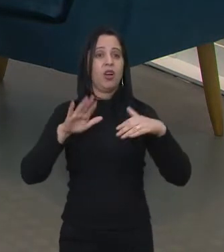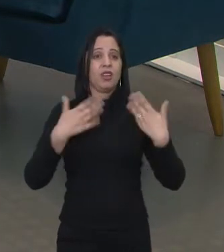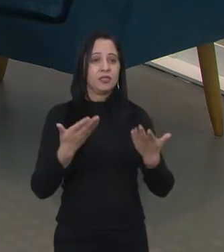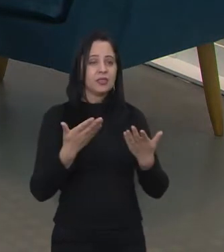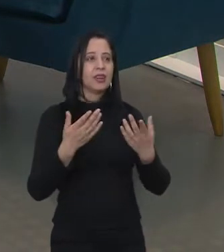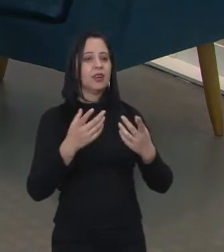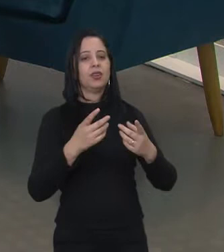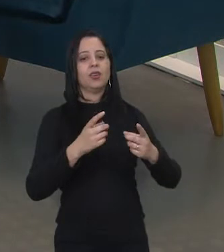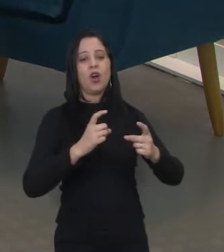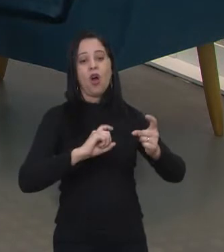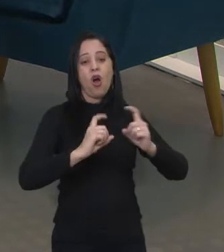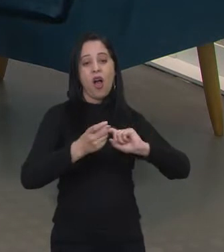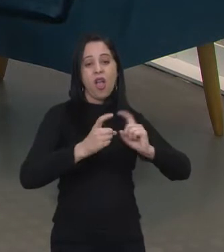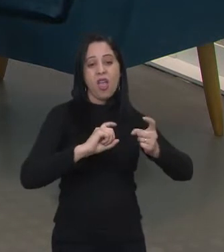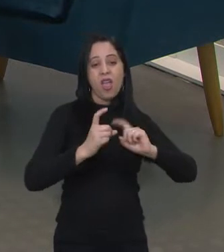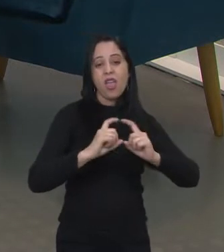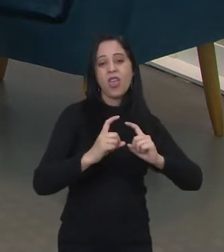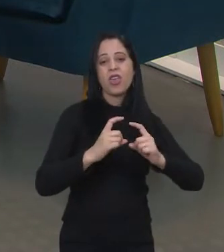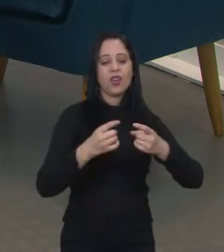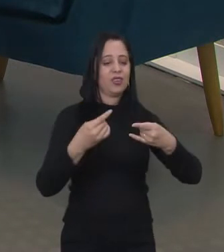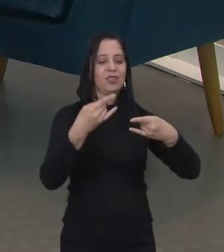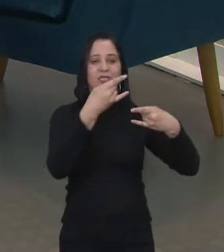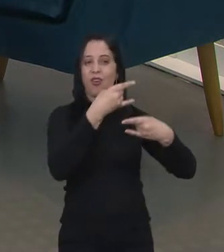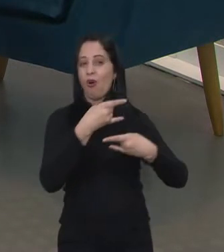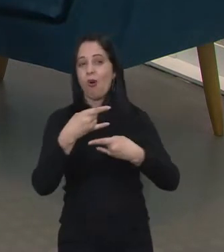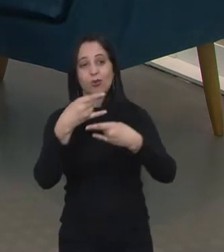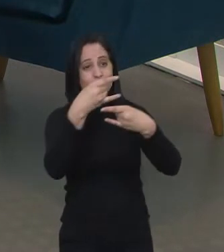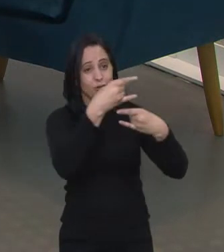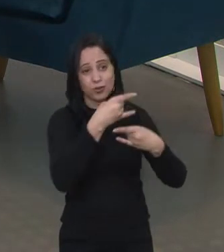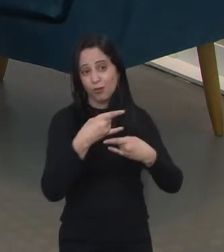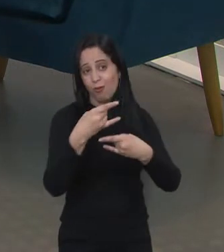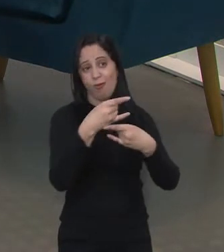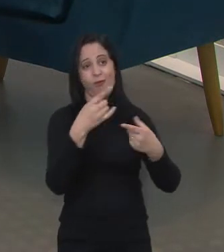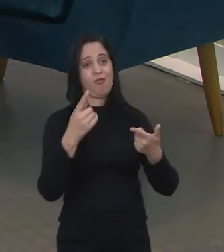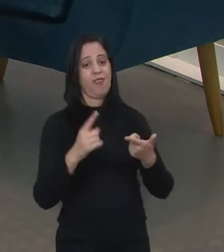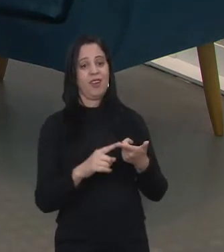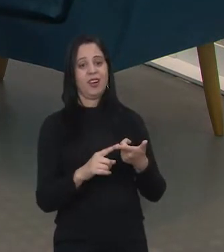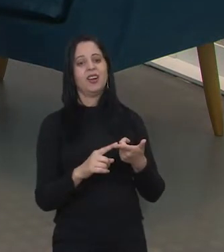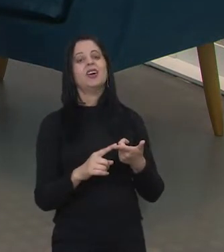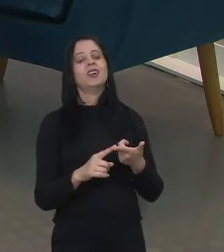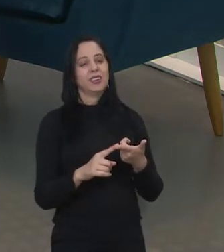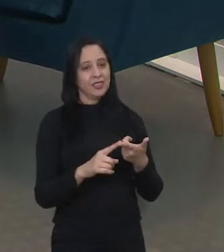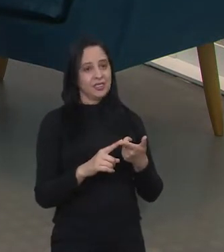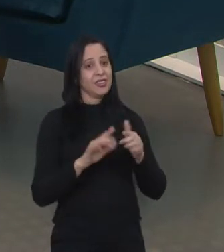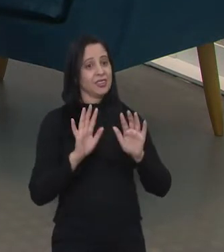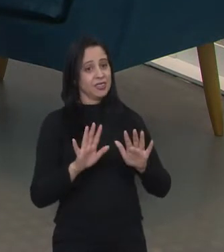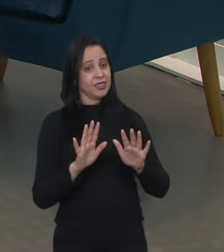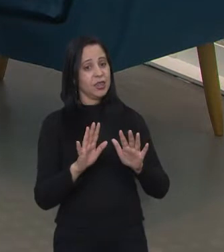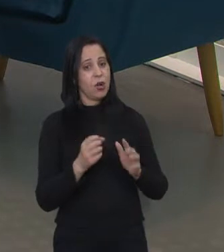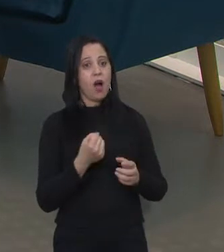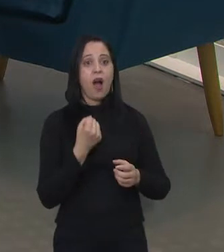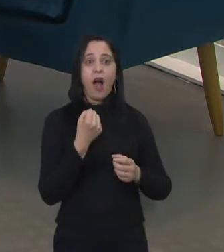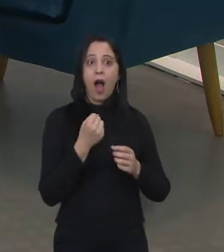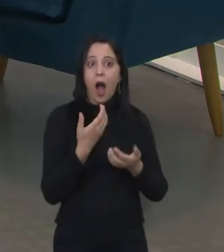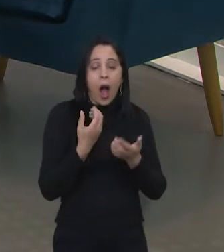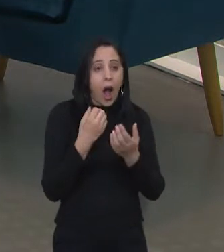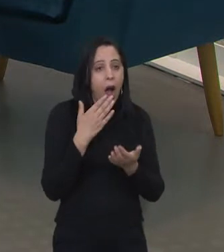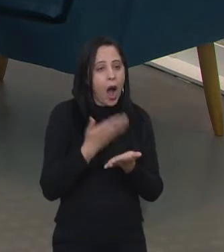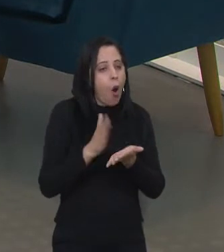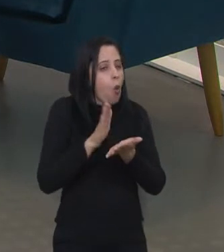quantas reuniões por plataformas nós temos. Então, algumas empresas